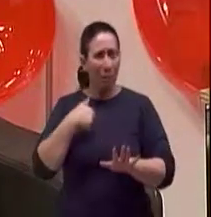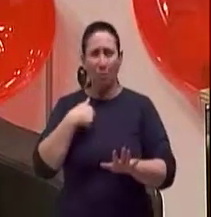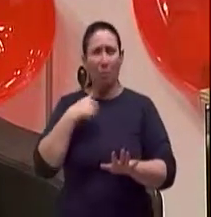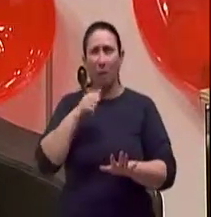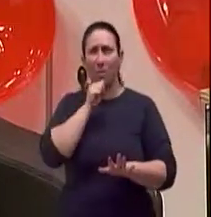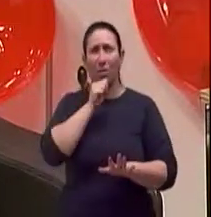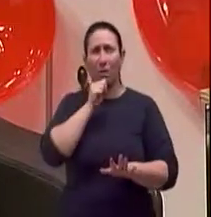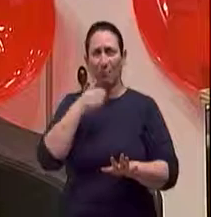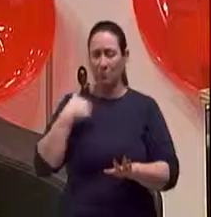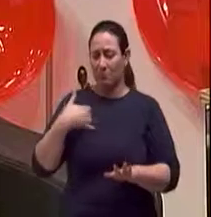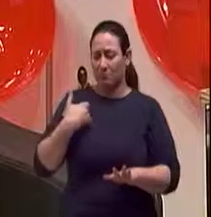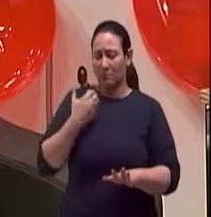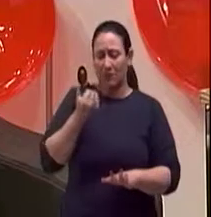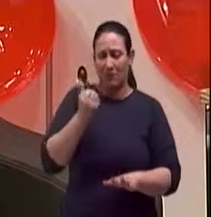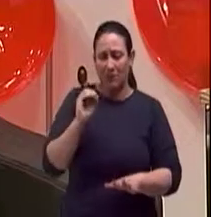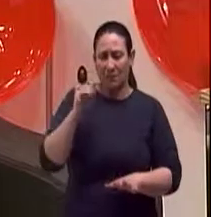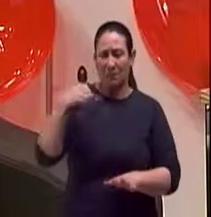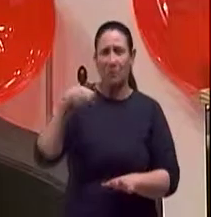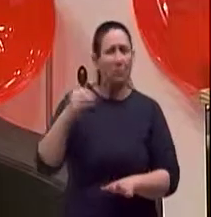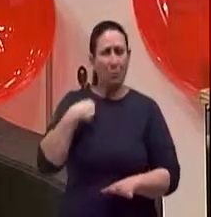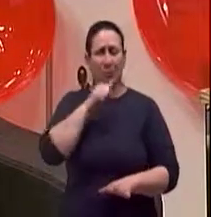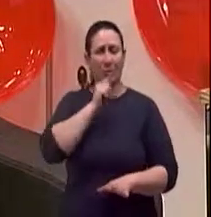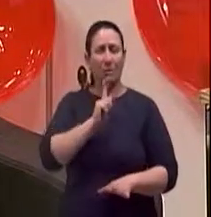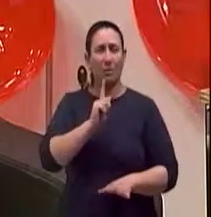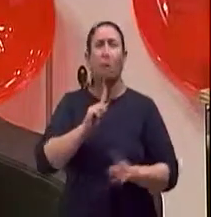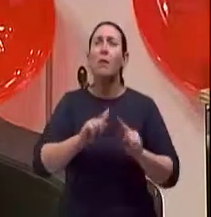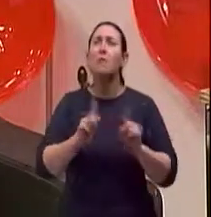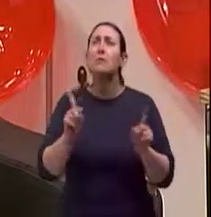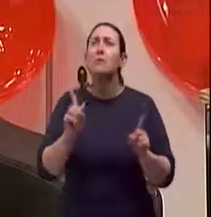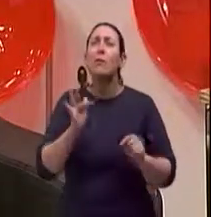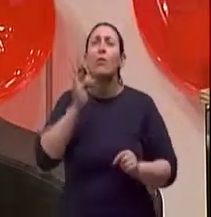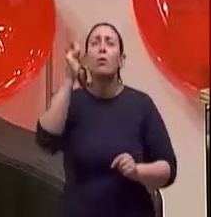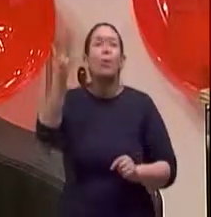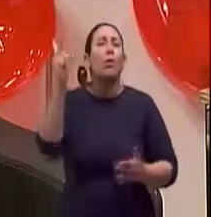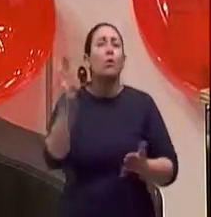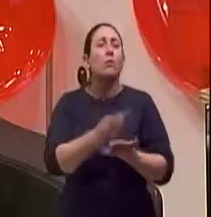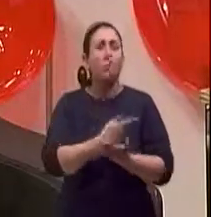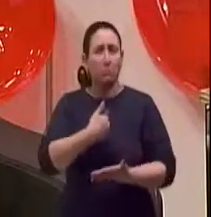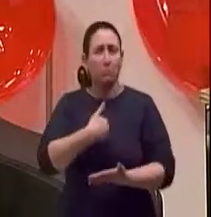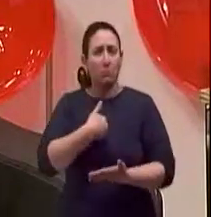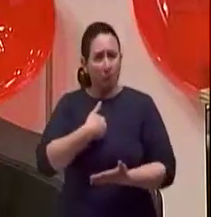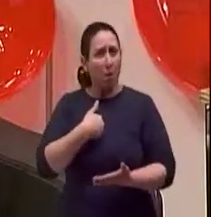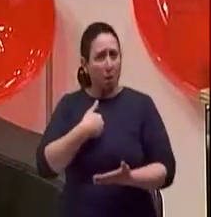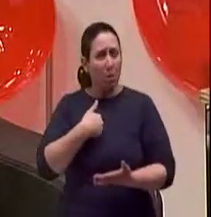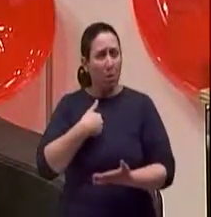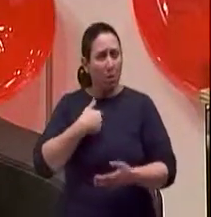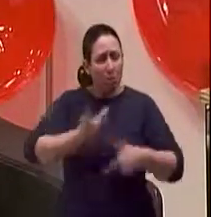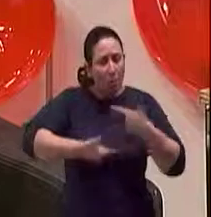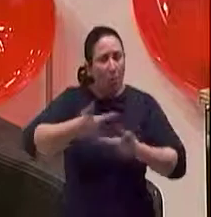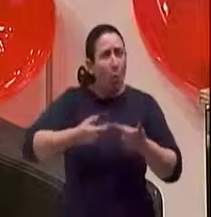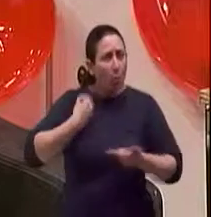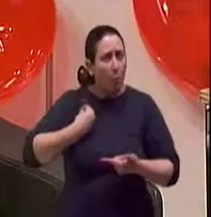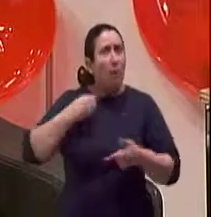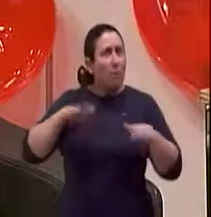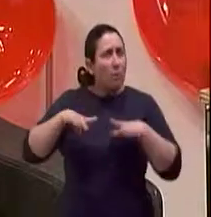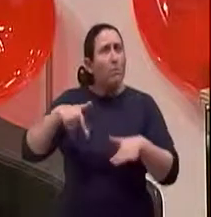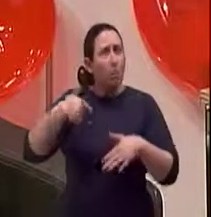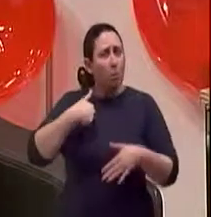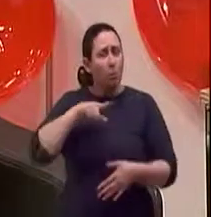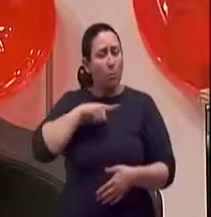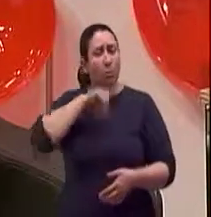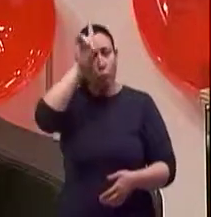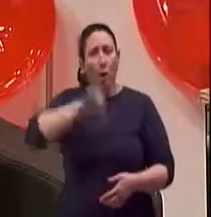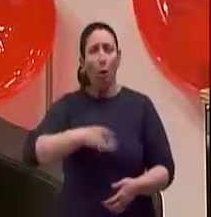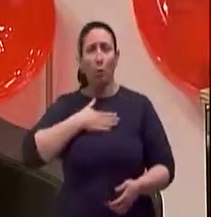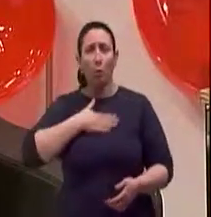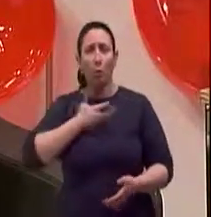meu 60, né. Então, assim, mas um dia eu vou chegar, talvez eu tenha conta para pagar, talvez eu ainda esteja trabalhando e tenha o meu direito.